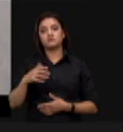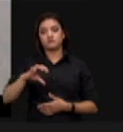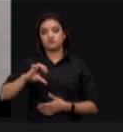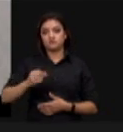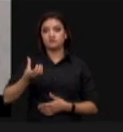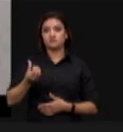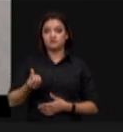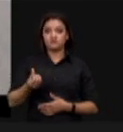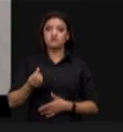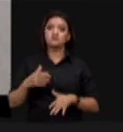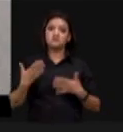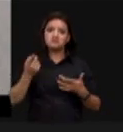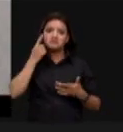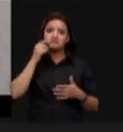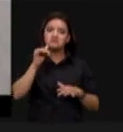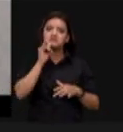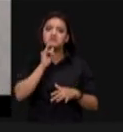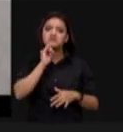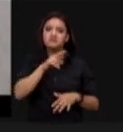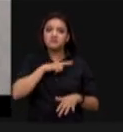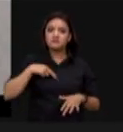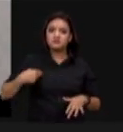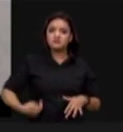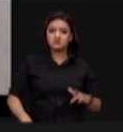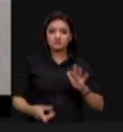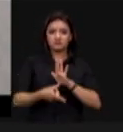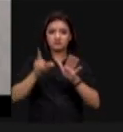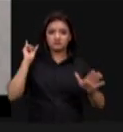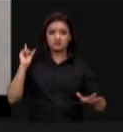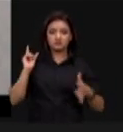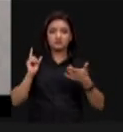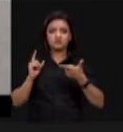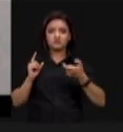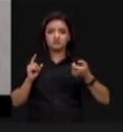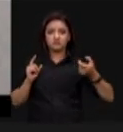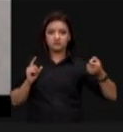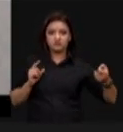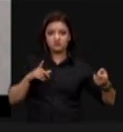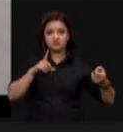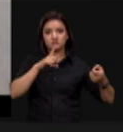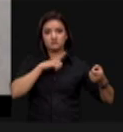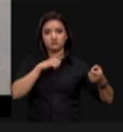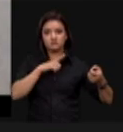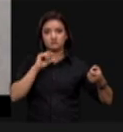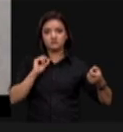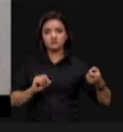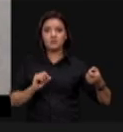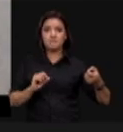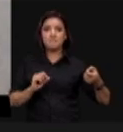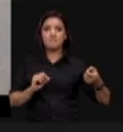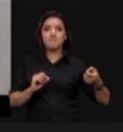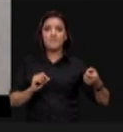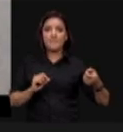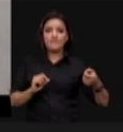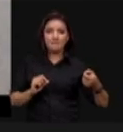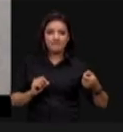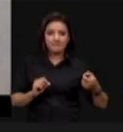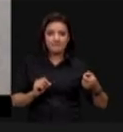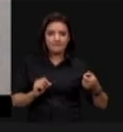era 2,7% no supermercado internacional, representando mais ou menos 500 milhões de dólares. No ano passado, a China era